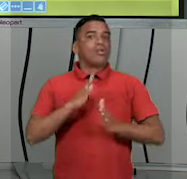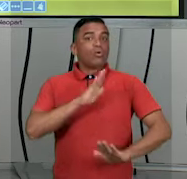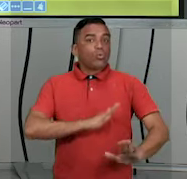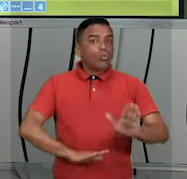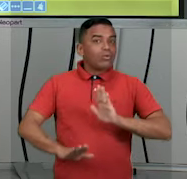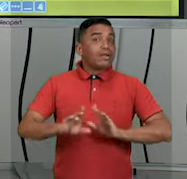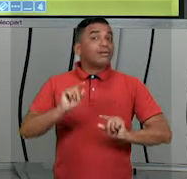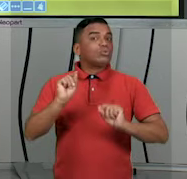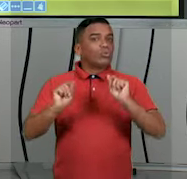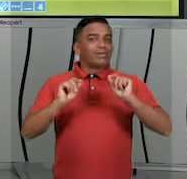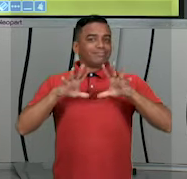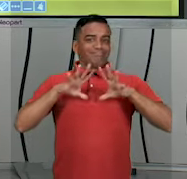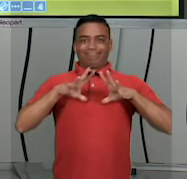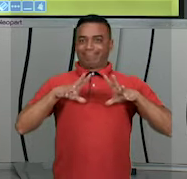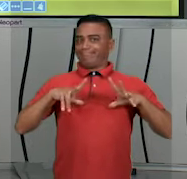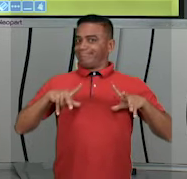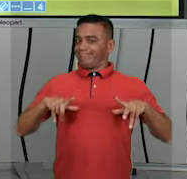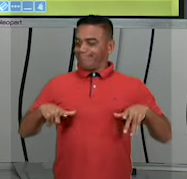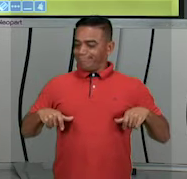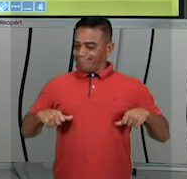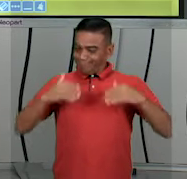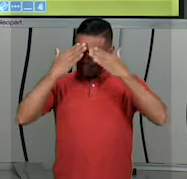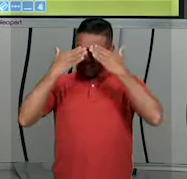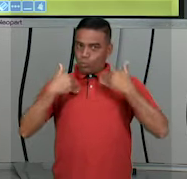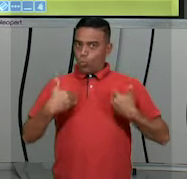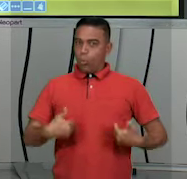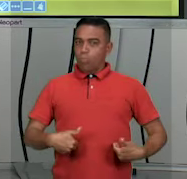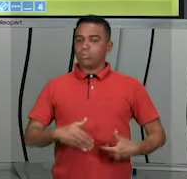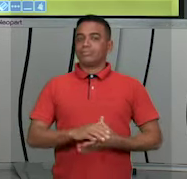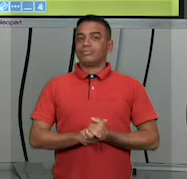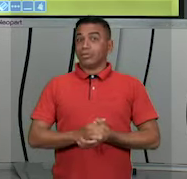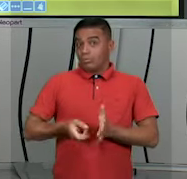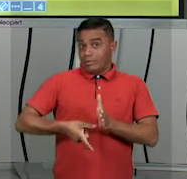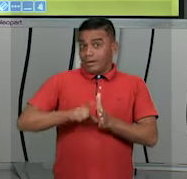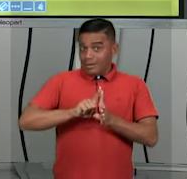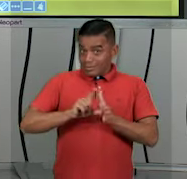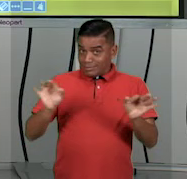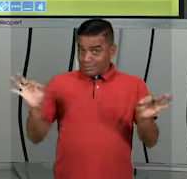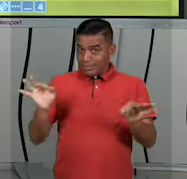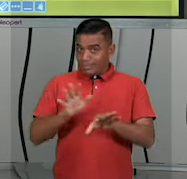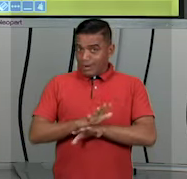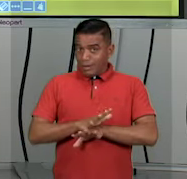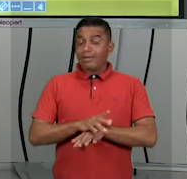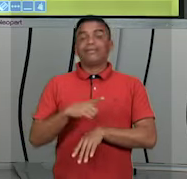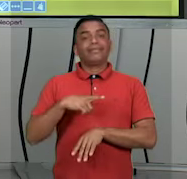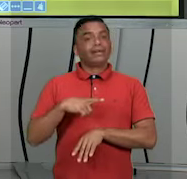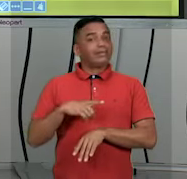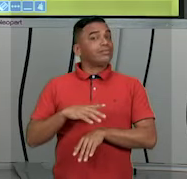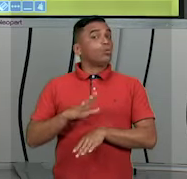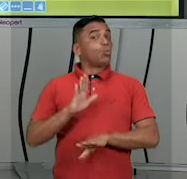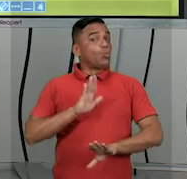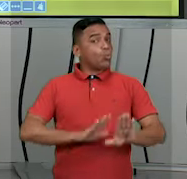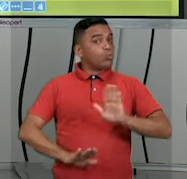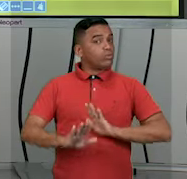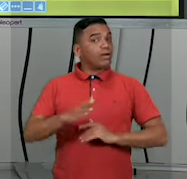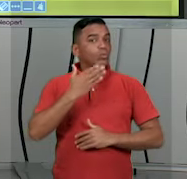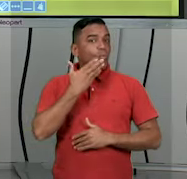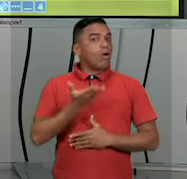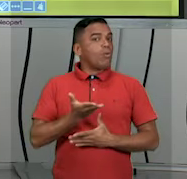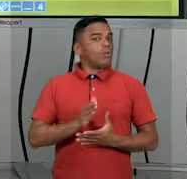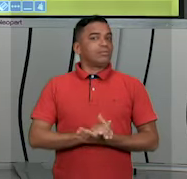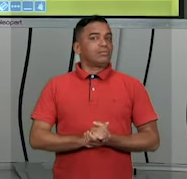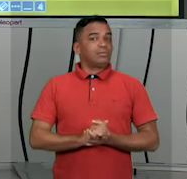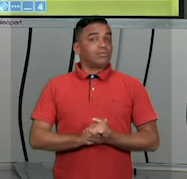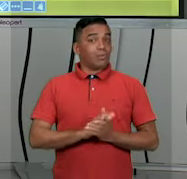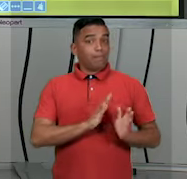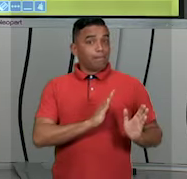higiene. Mas antes de terminar, tenha um cuidado que eu quero muito falar com você. Nessa fase,